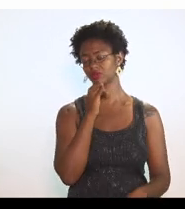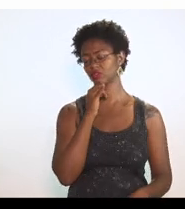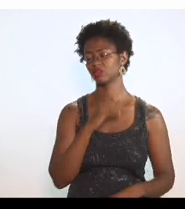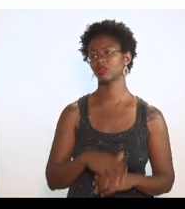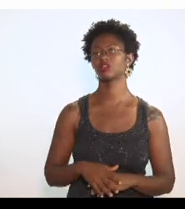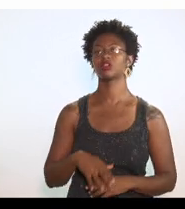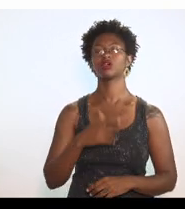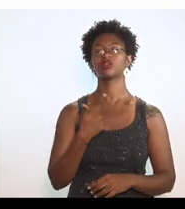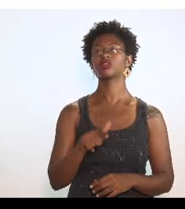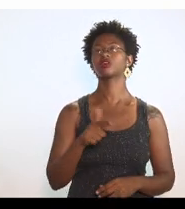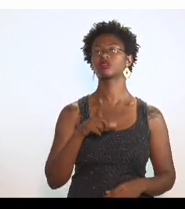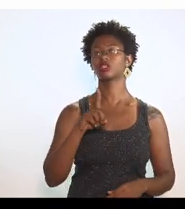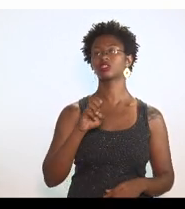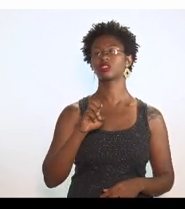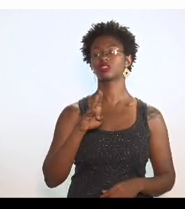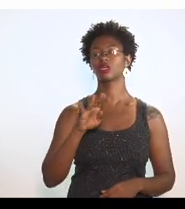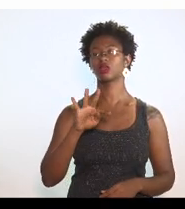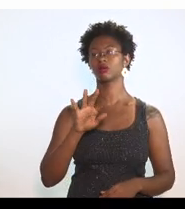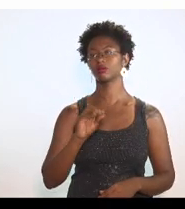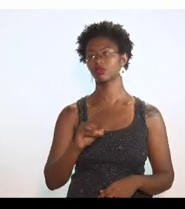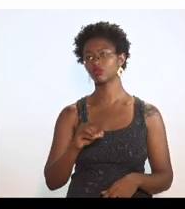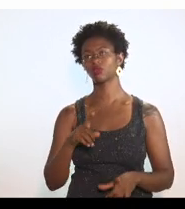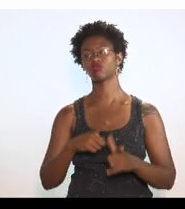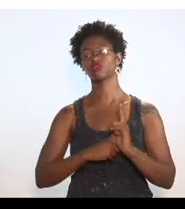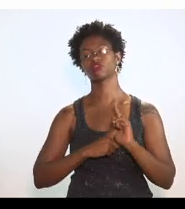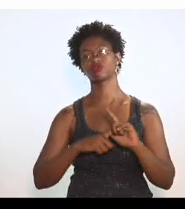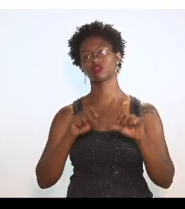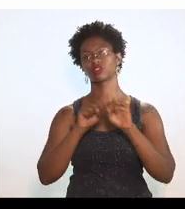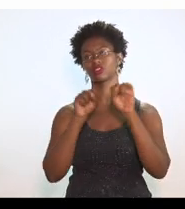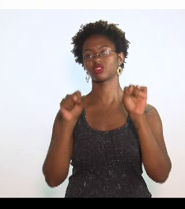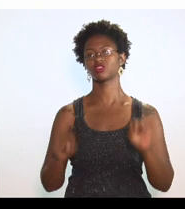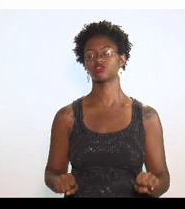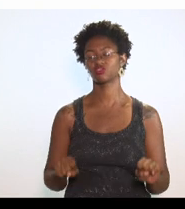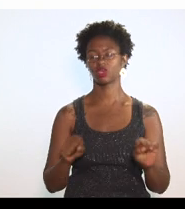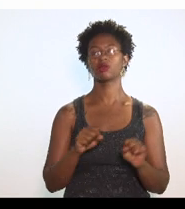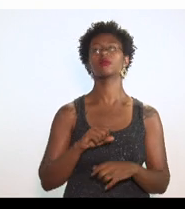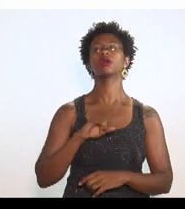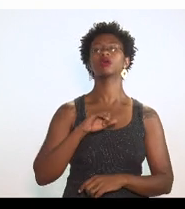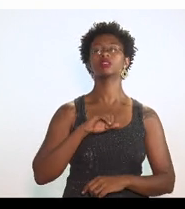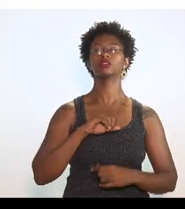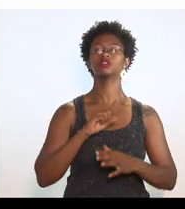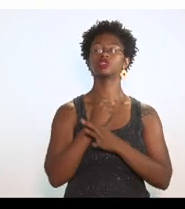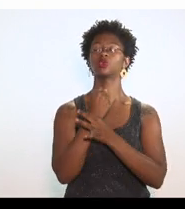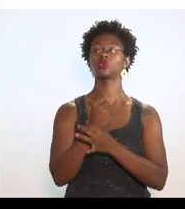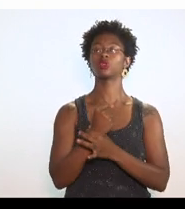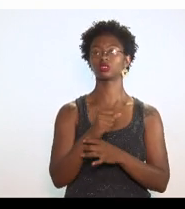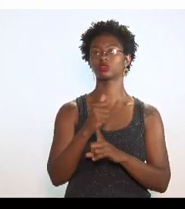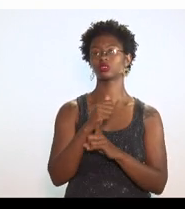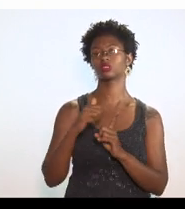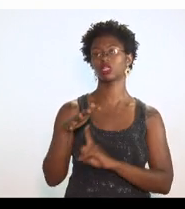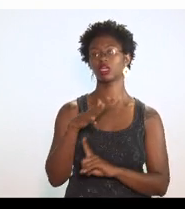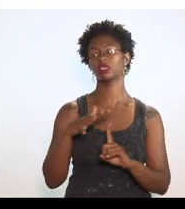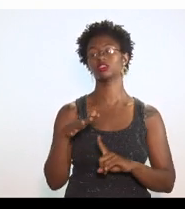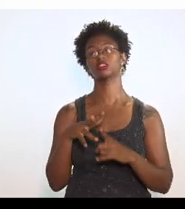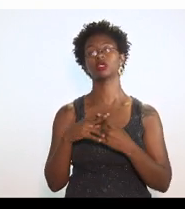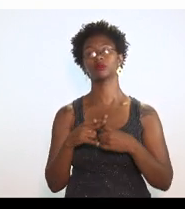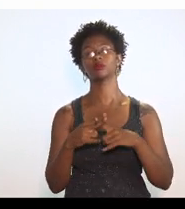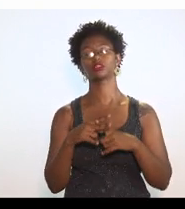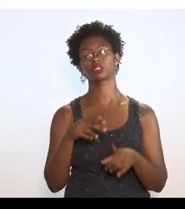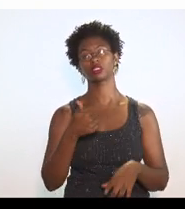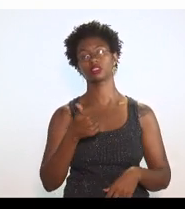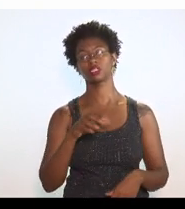débito, não ter dívida com o sistema de seguridade social, entre outros. E a emenda 10, 16 e